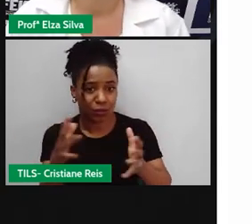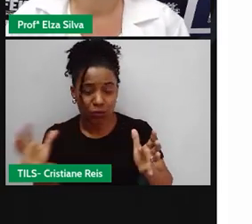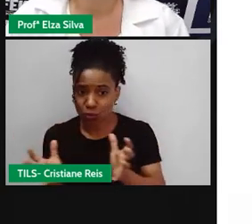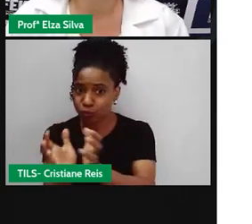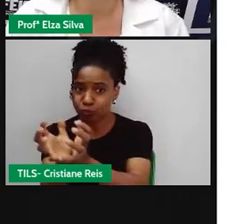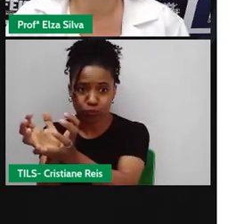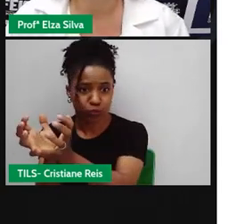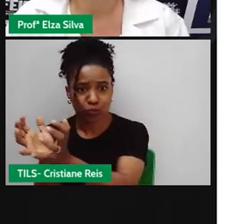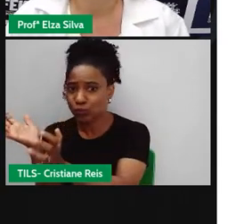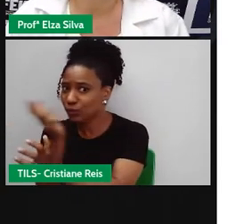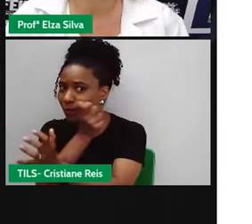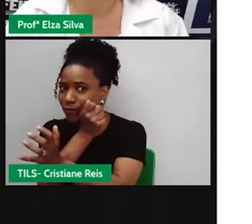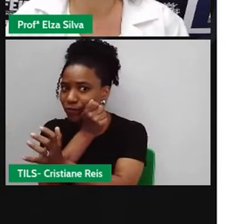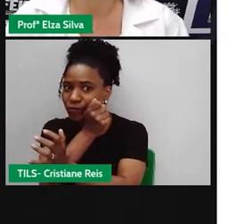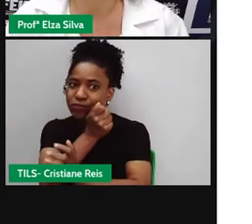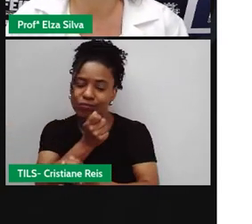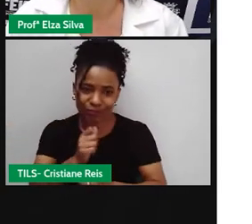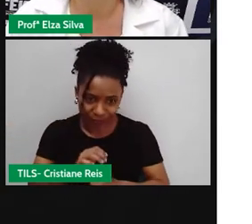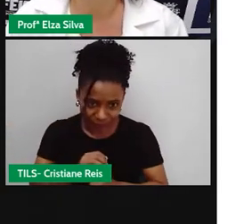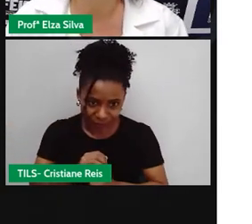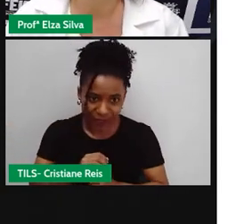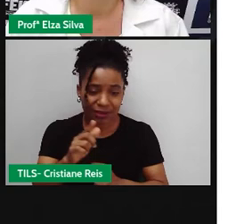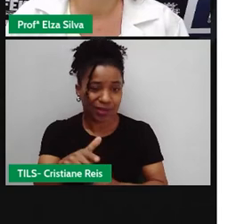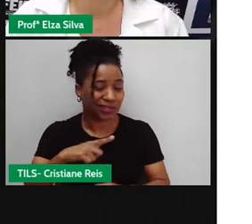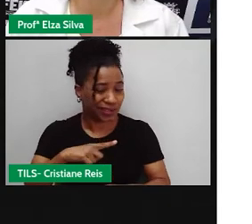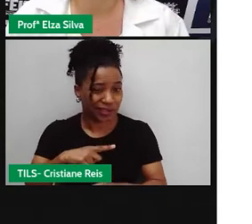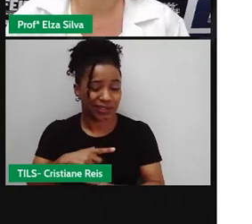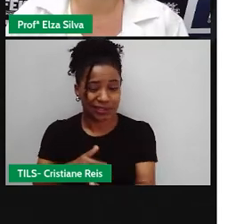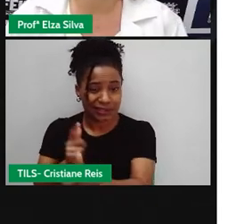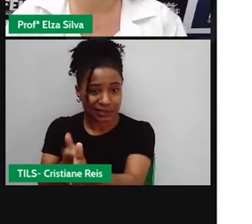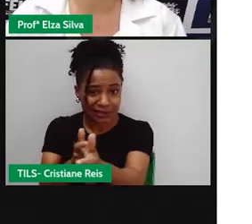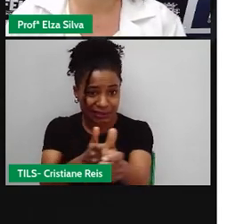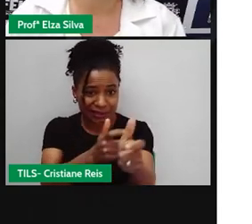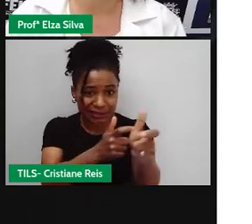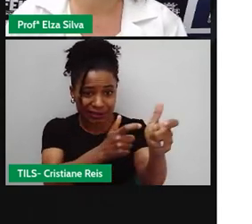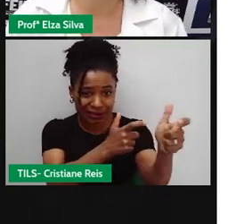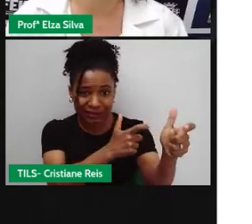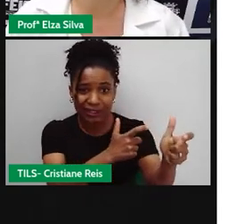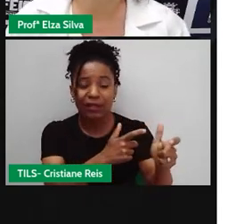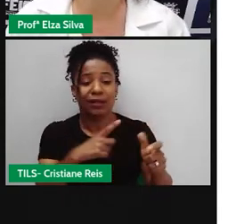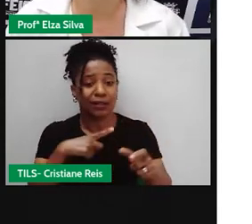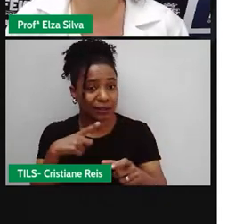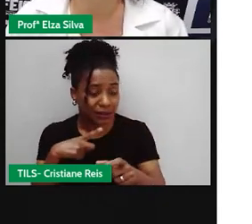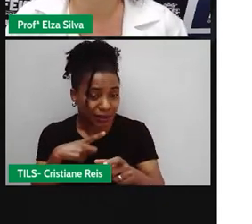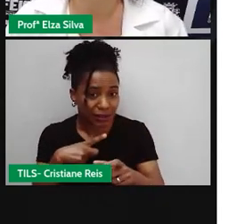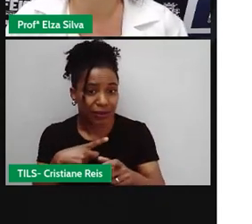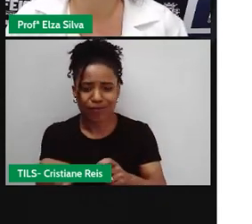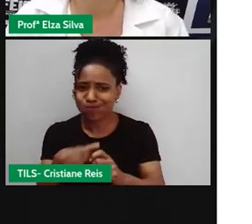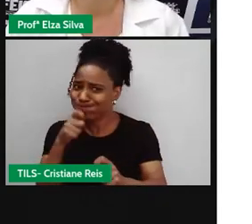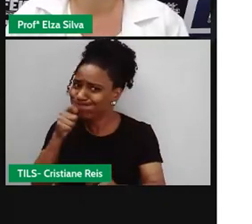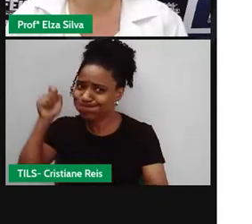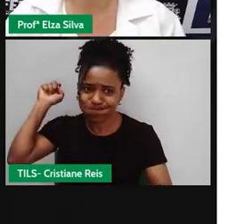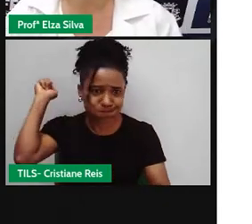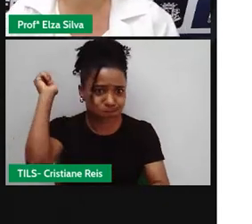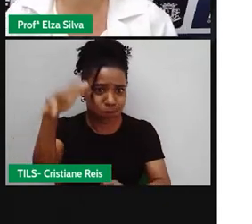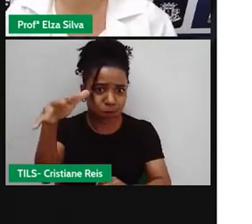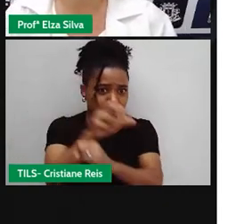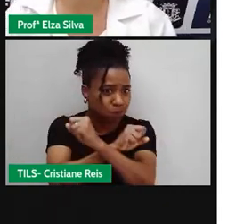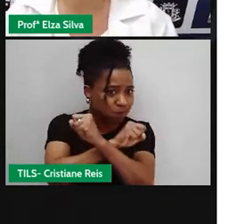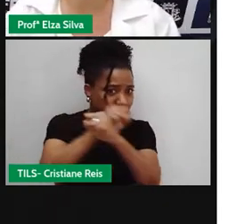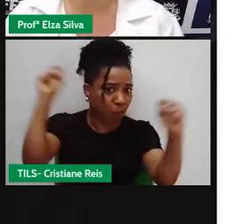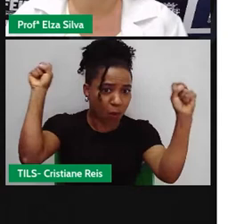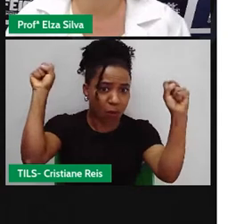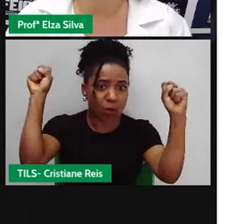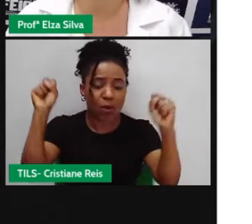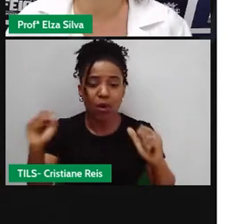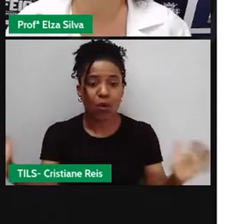Com isso, as armas nucleares caem nas mãos de agentes altamente qualificados Que pertencem a